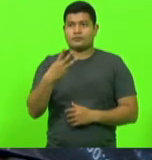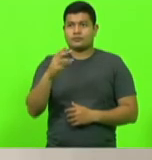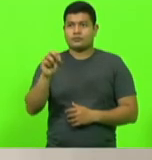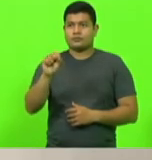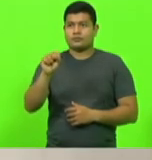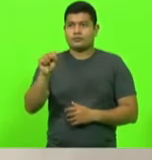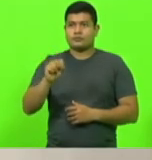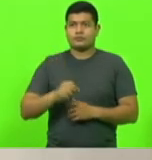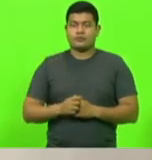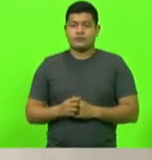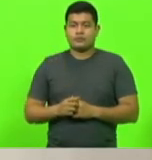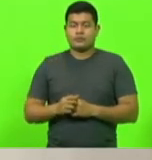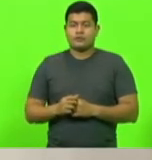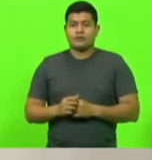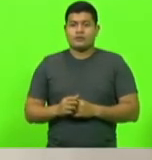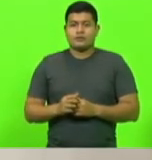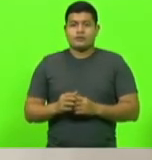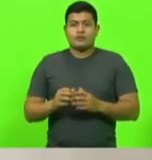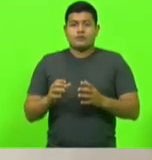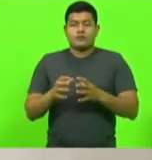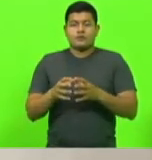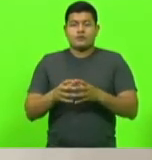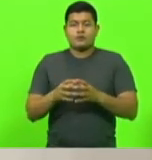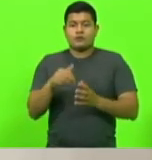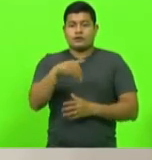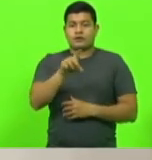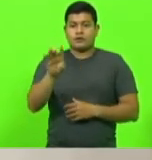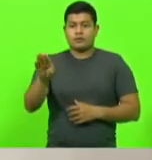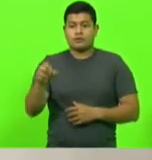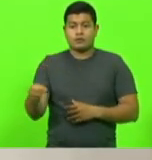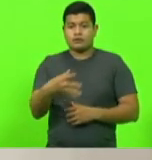Bloco MDB, Partido Novo, por quinze minutos.